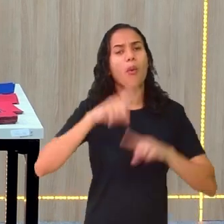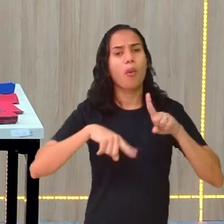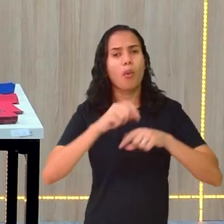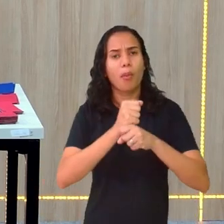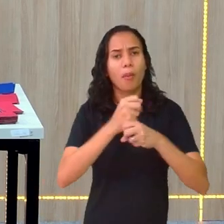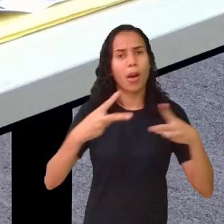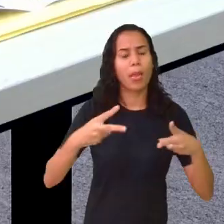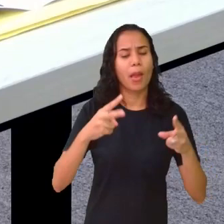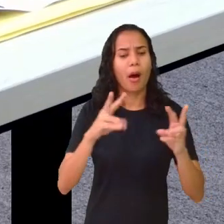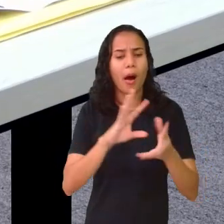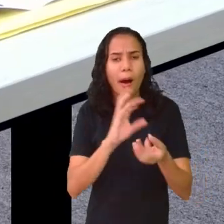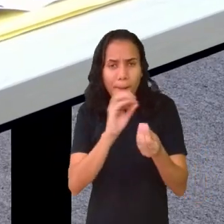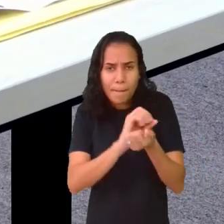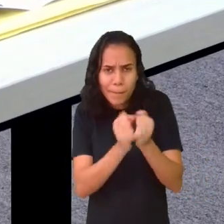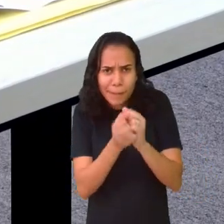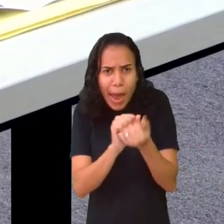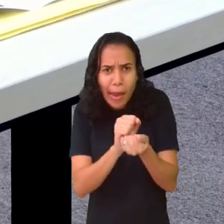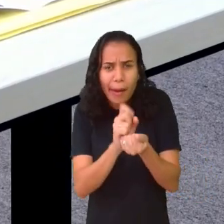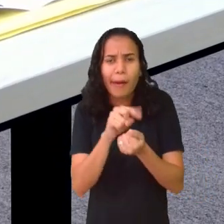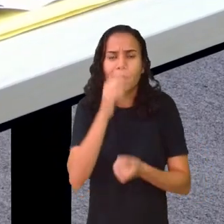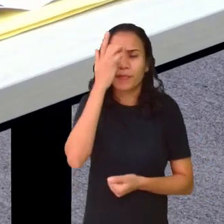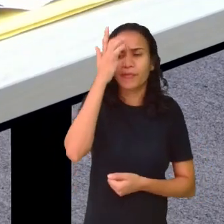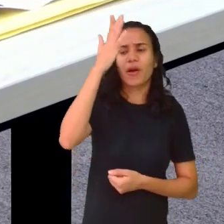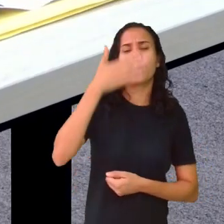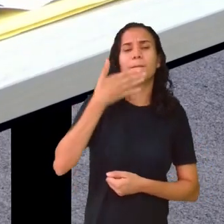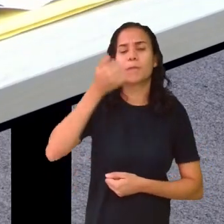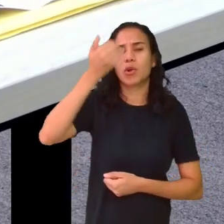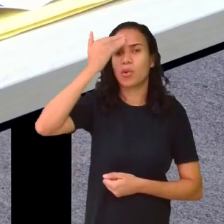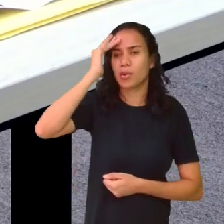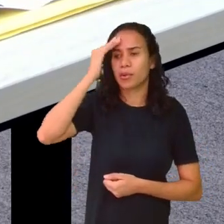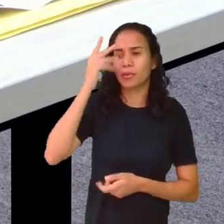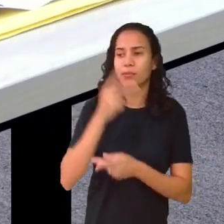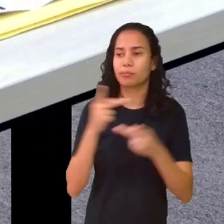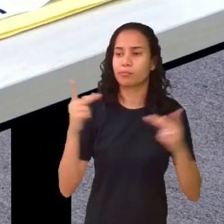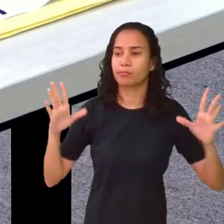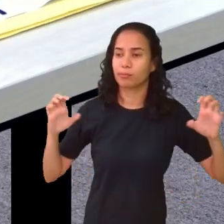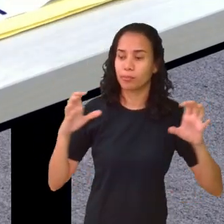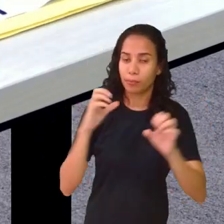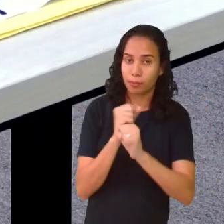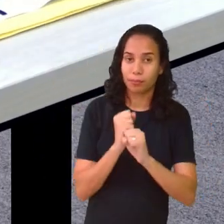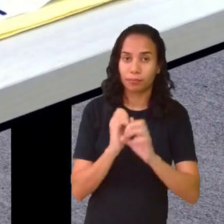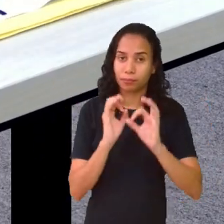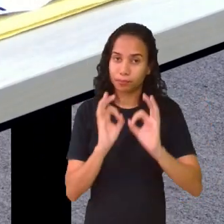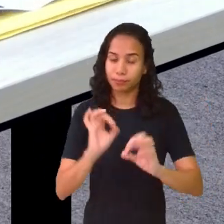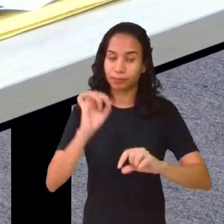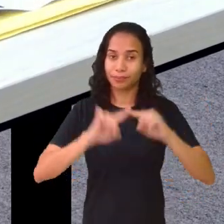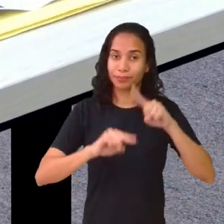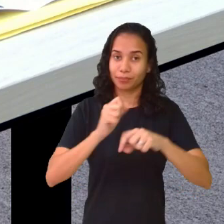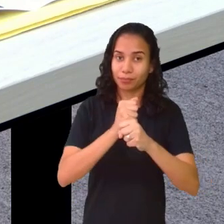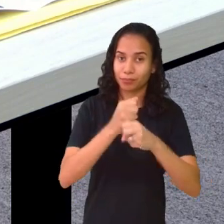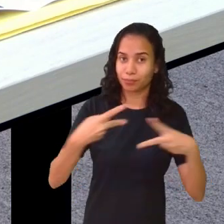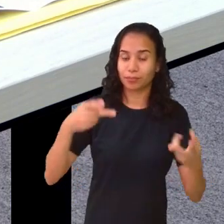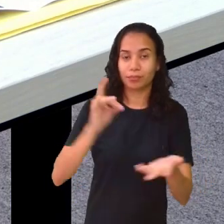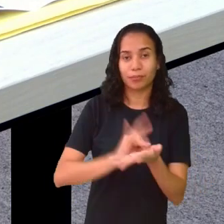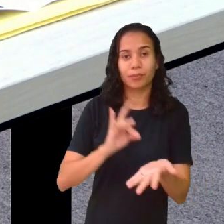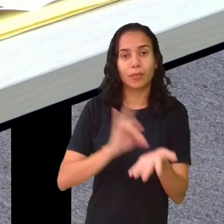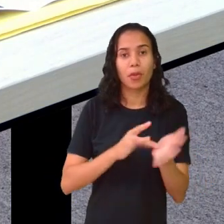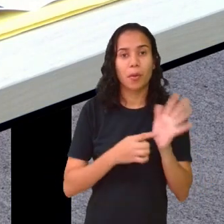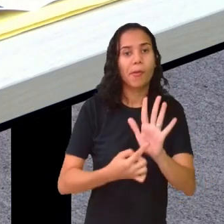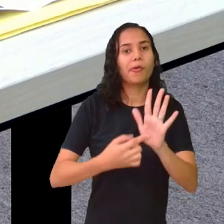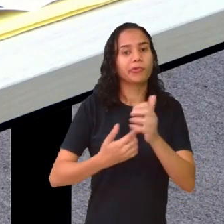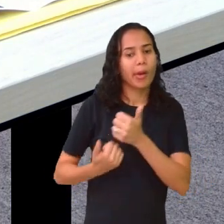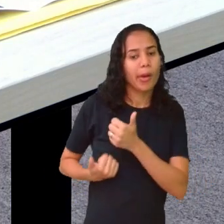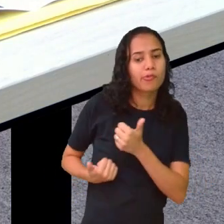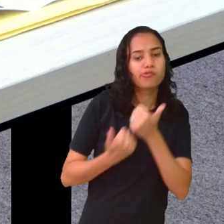manipulativo facilita as suas contas, tá? Esse material realmente veio para